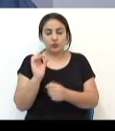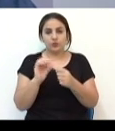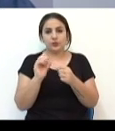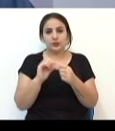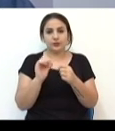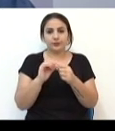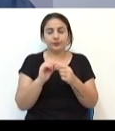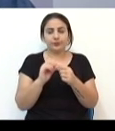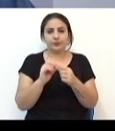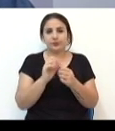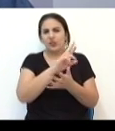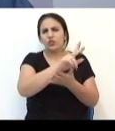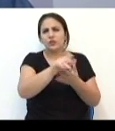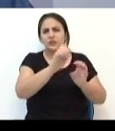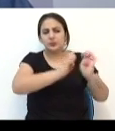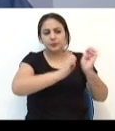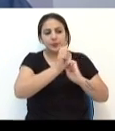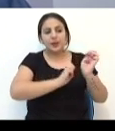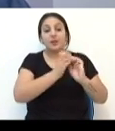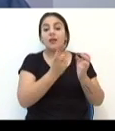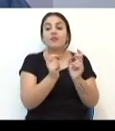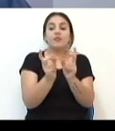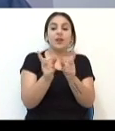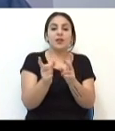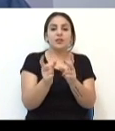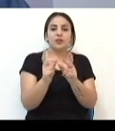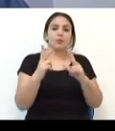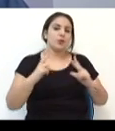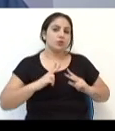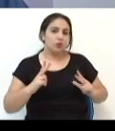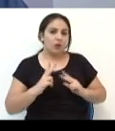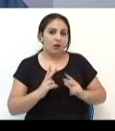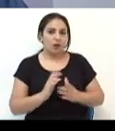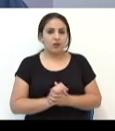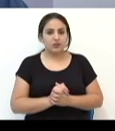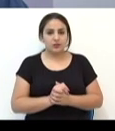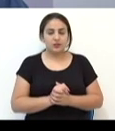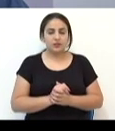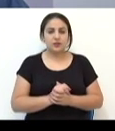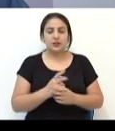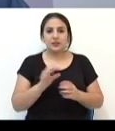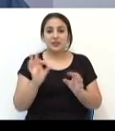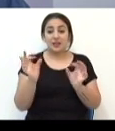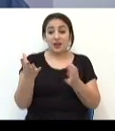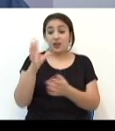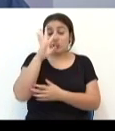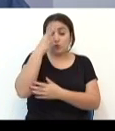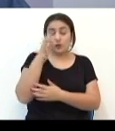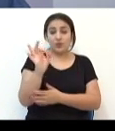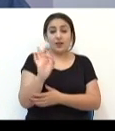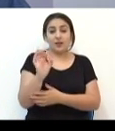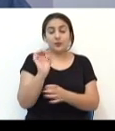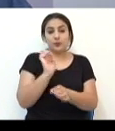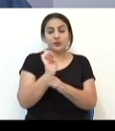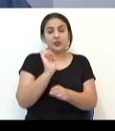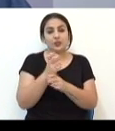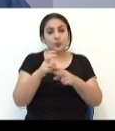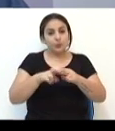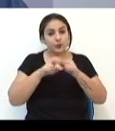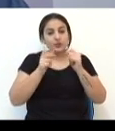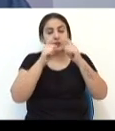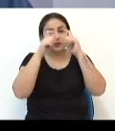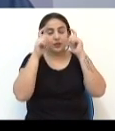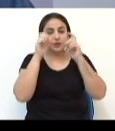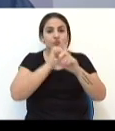várias empresas aí, e que hoje, na verdade, não resolveu nada para o Estado. Então, nesse sentido, a gente quer alertar a sociedade, quer